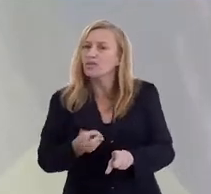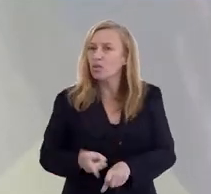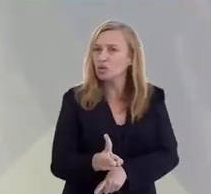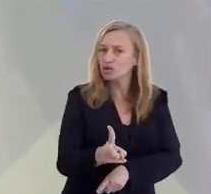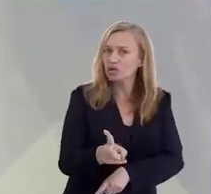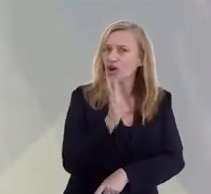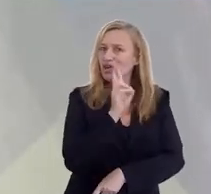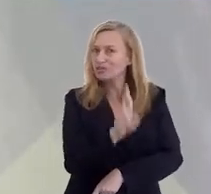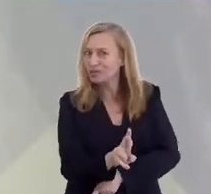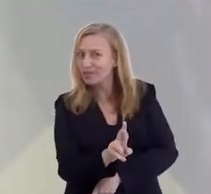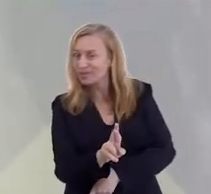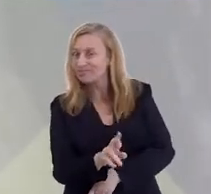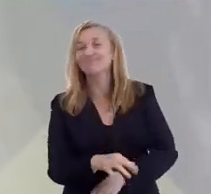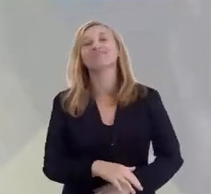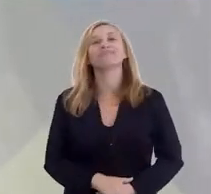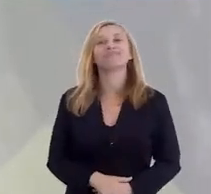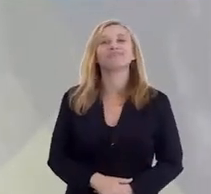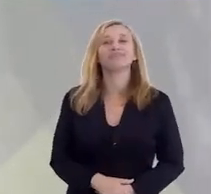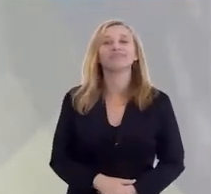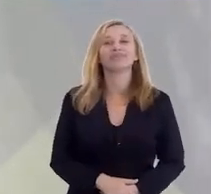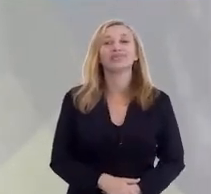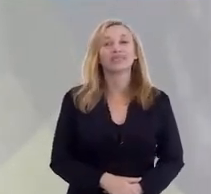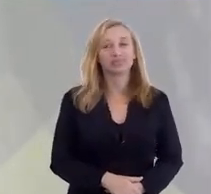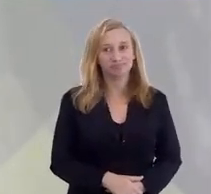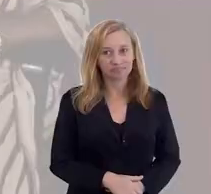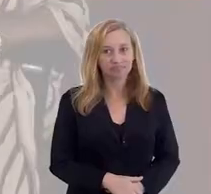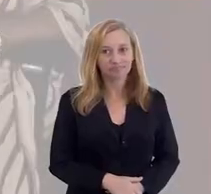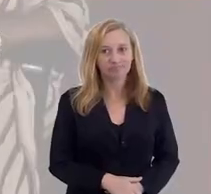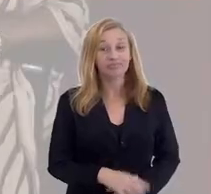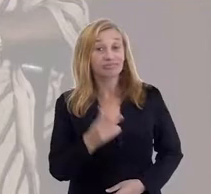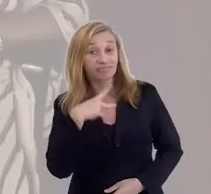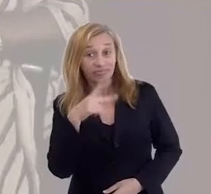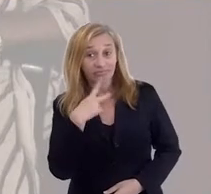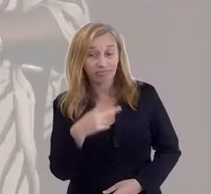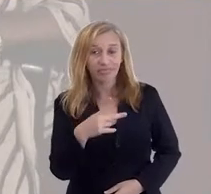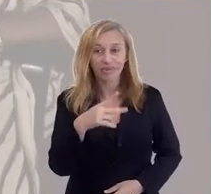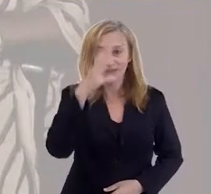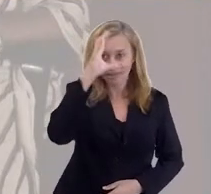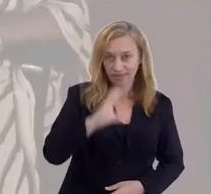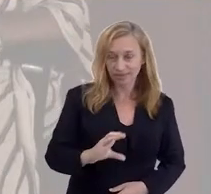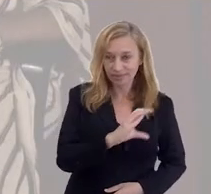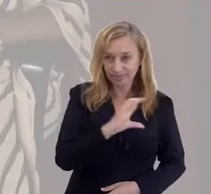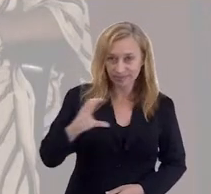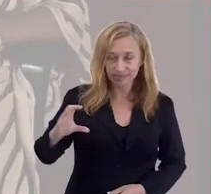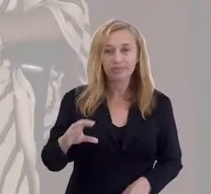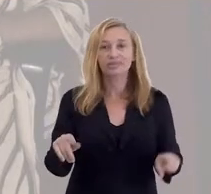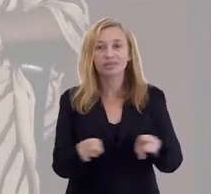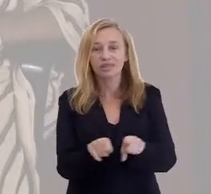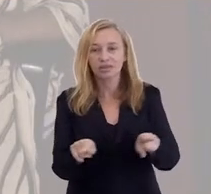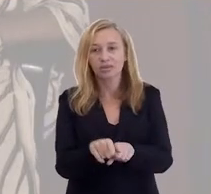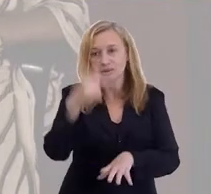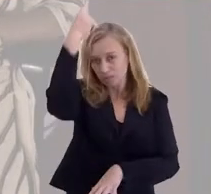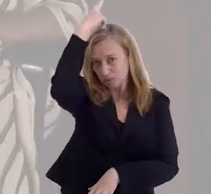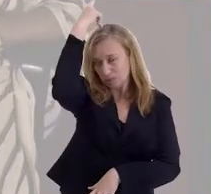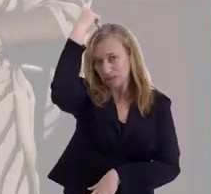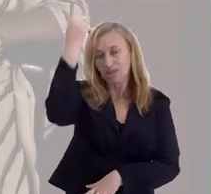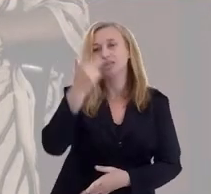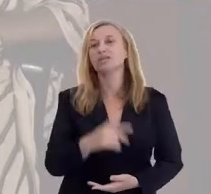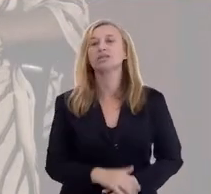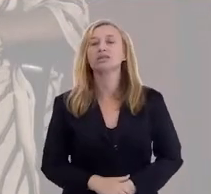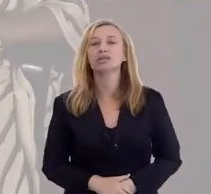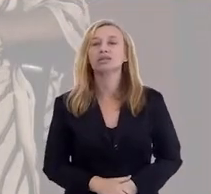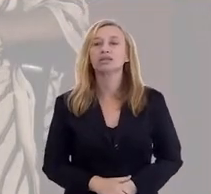trabalho. Mas eu vou continuar, então, a resposta. Versamos e flanamos com o catolicismo e